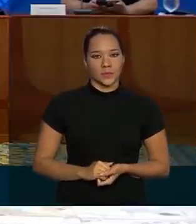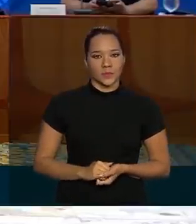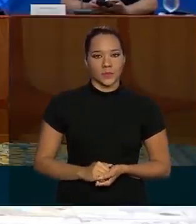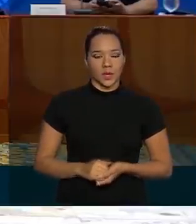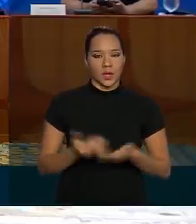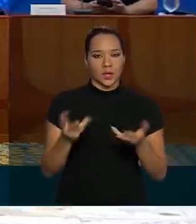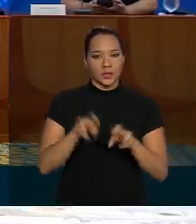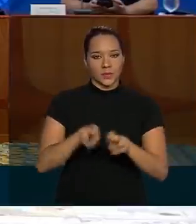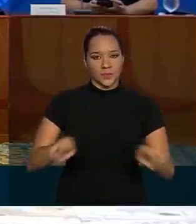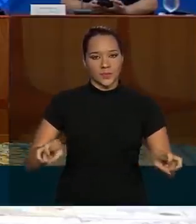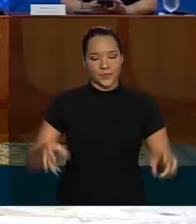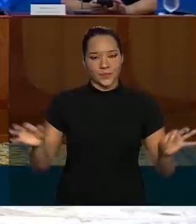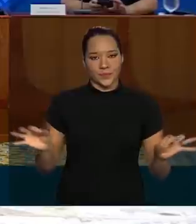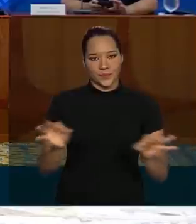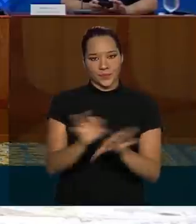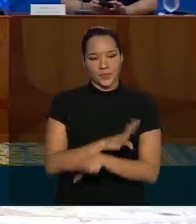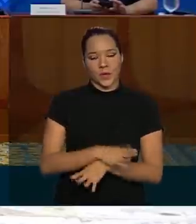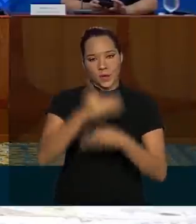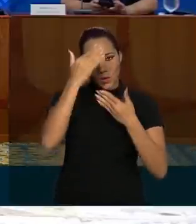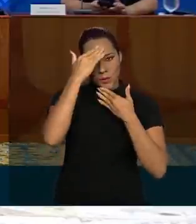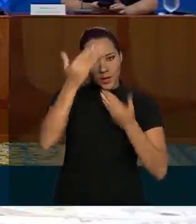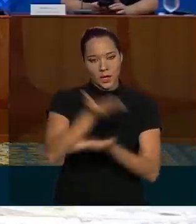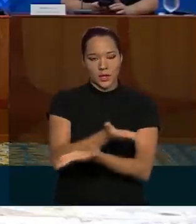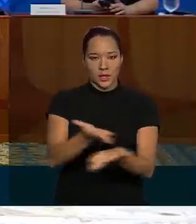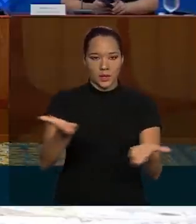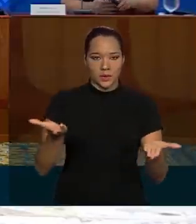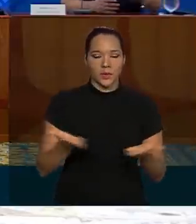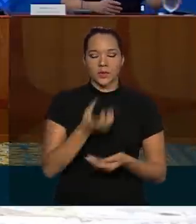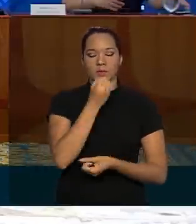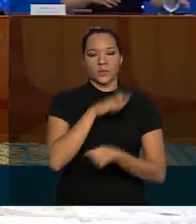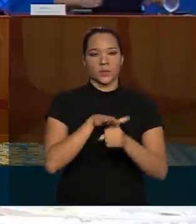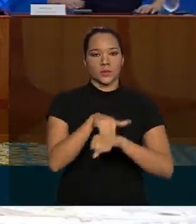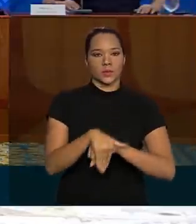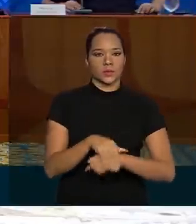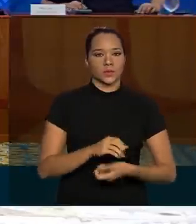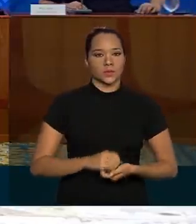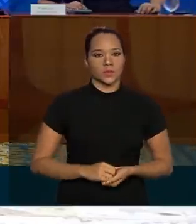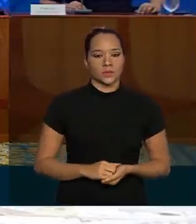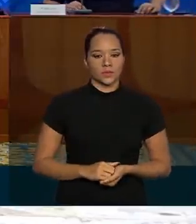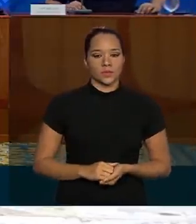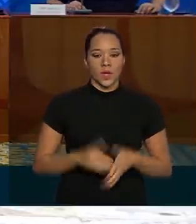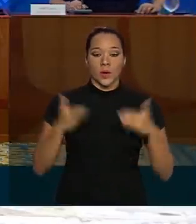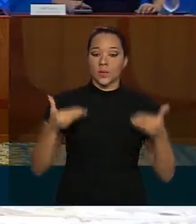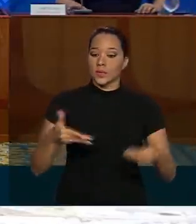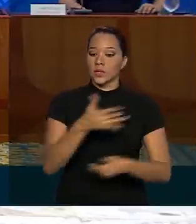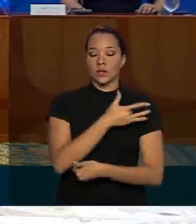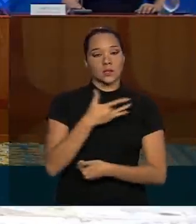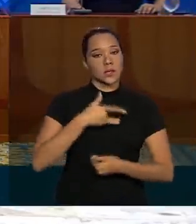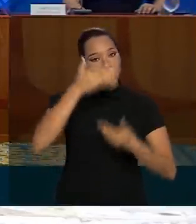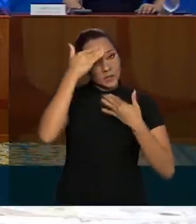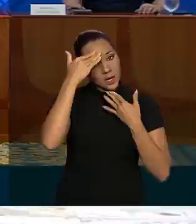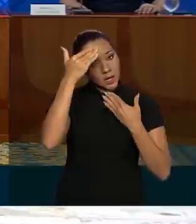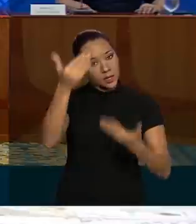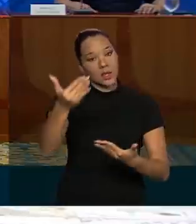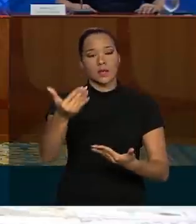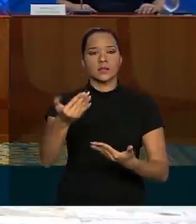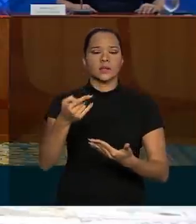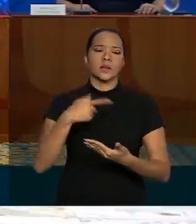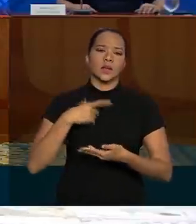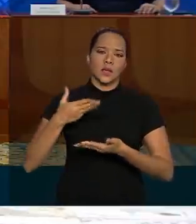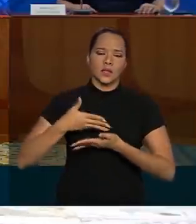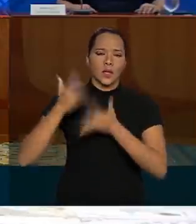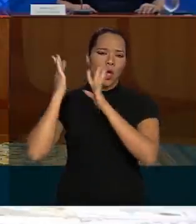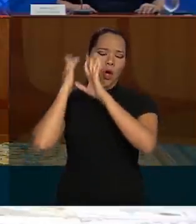Está encerrada essa coletiva, obrigada a todos, boa noite. Ministério da Saúde agradece e presta sua